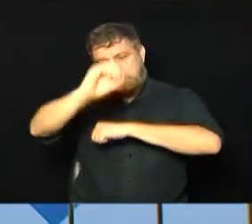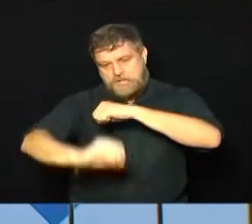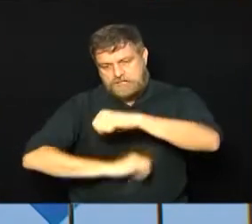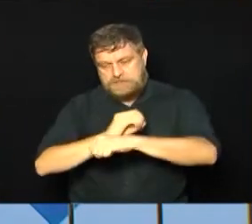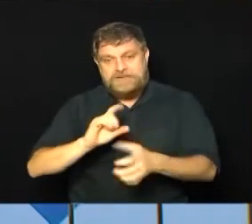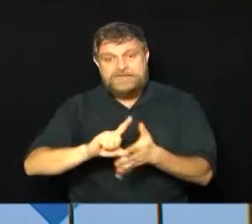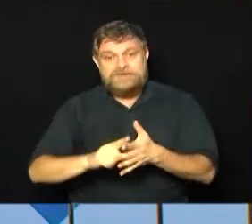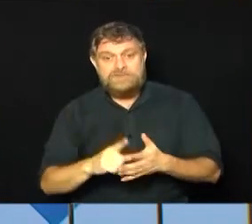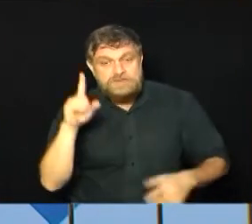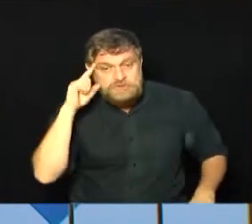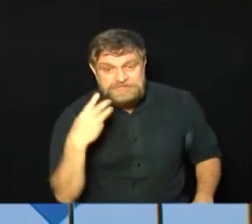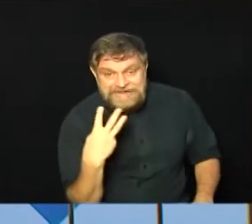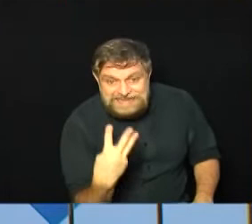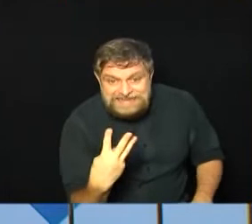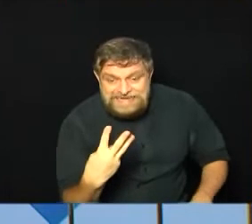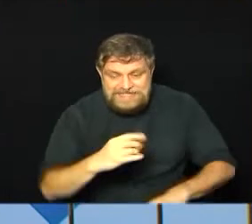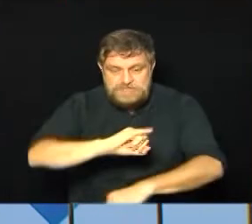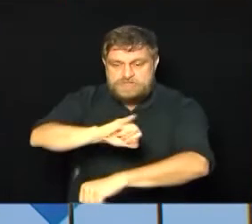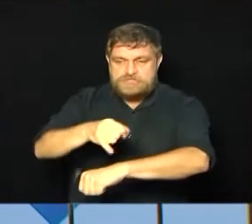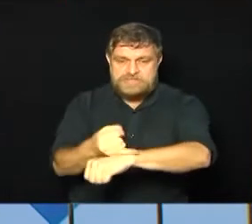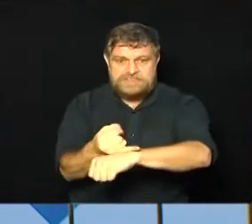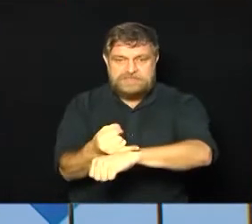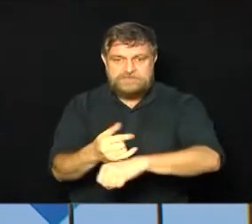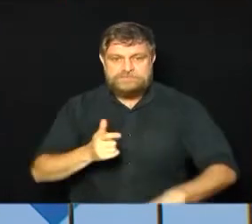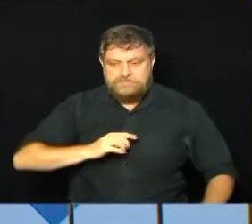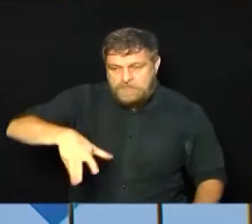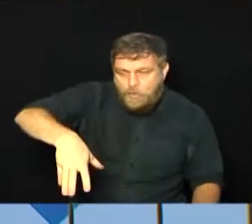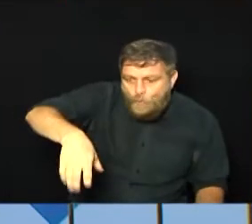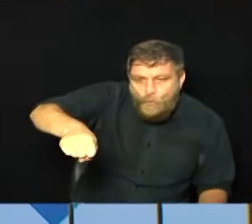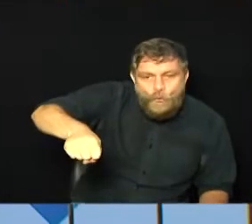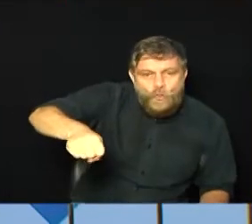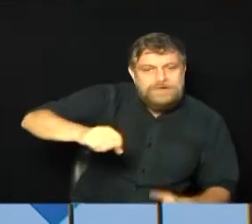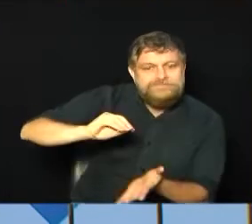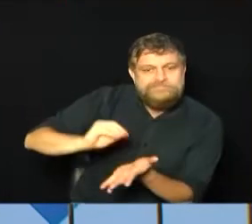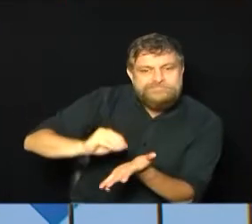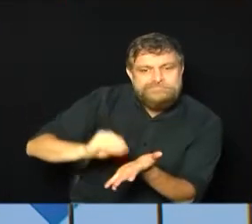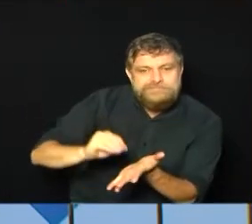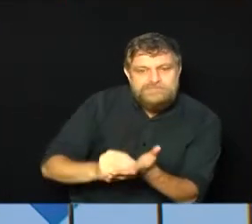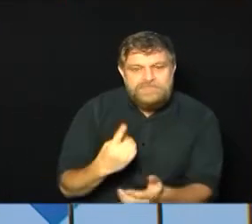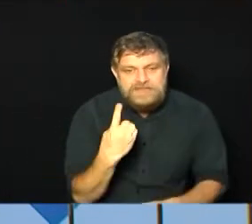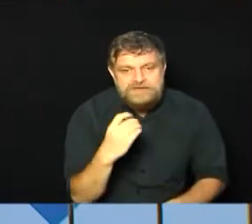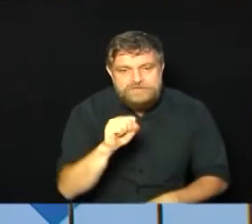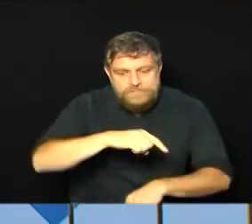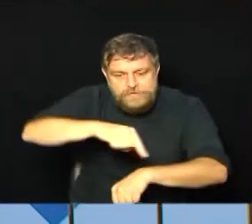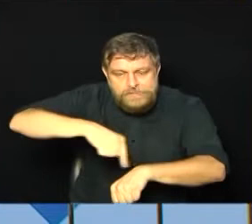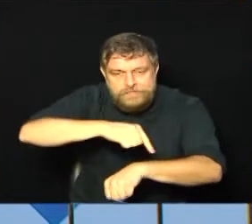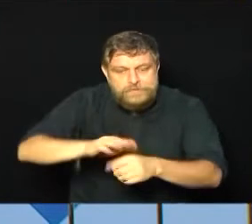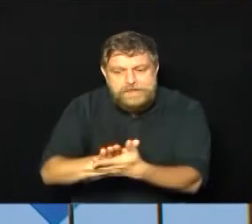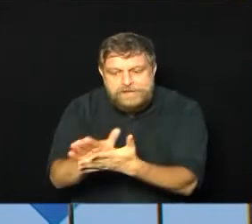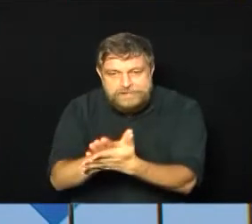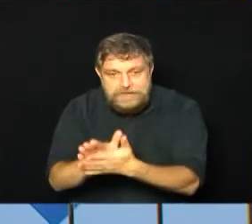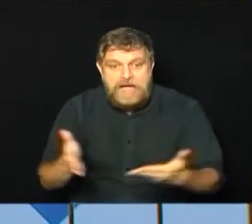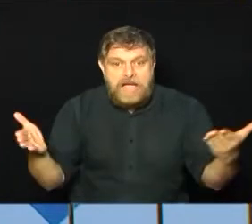dia 3, o racionamento voltou durante 18 horas e agora a Prefeitura